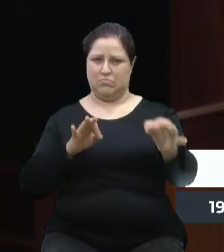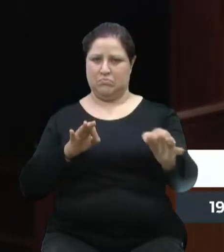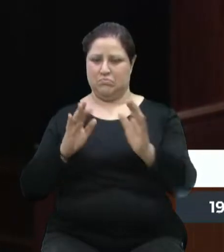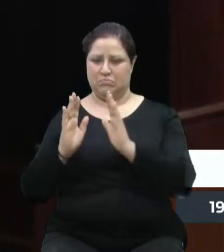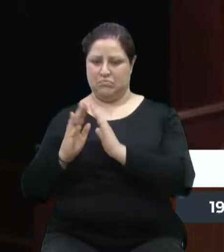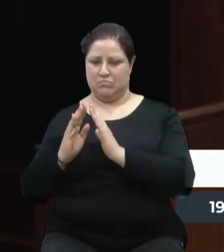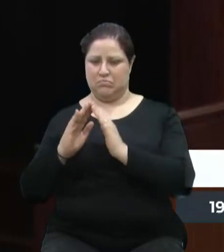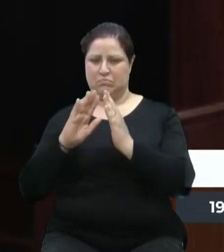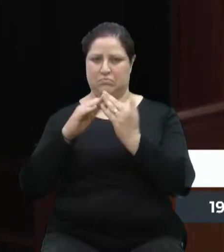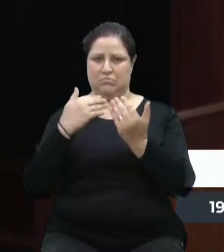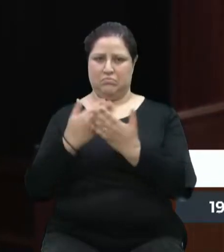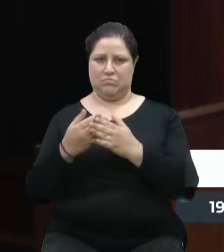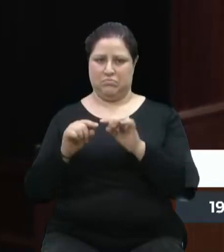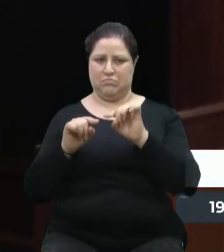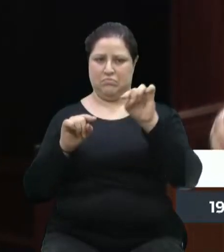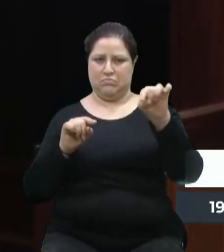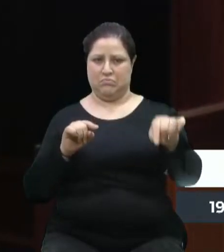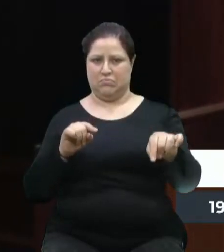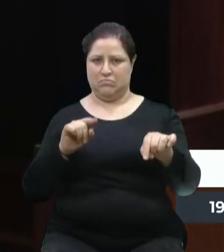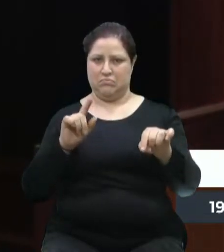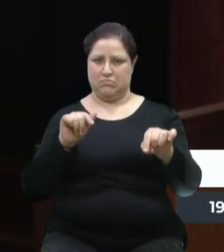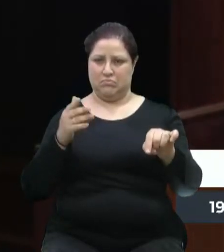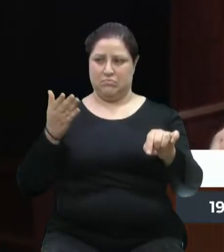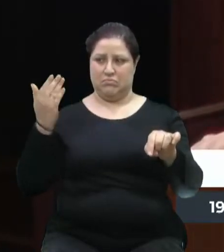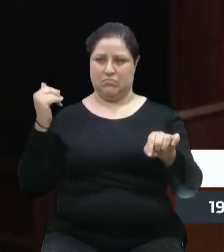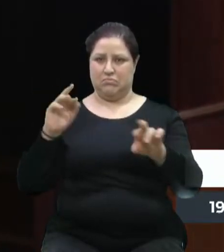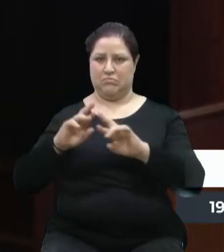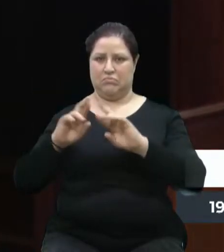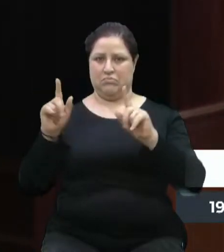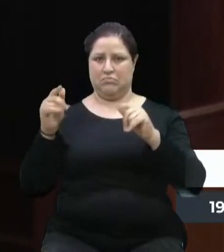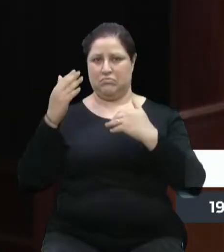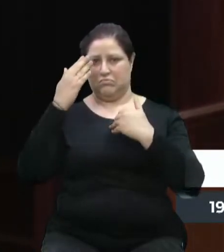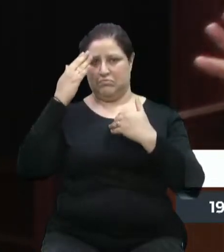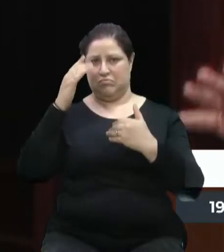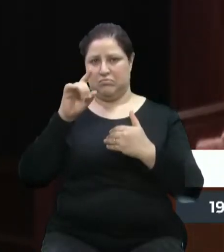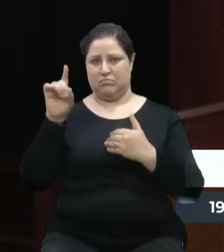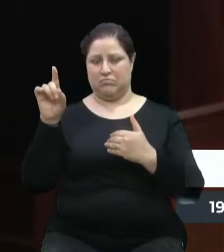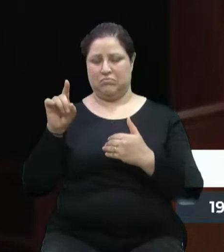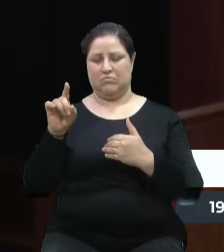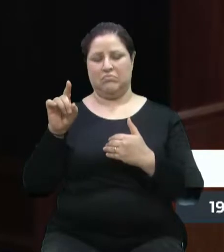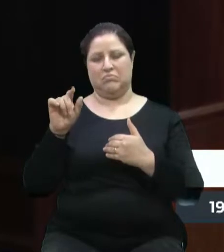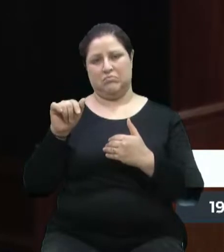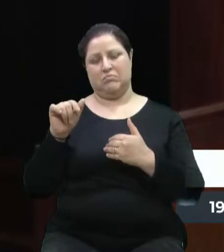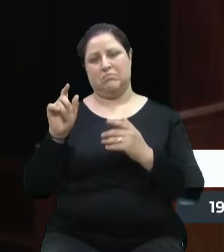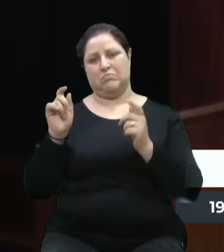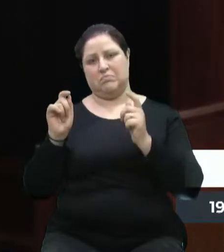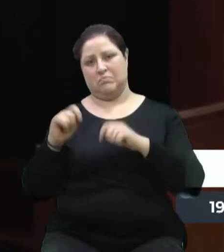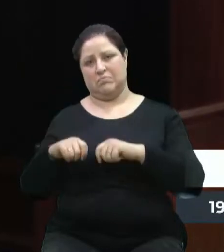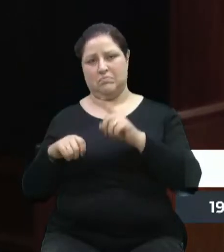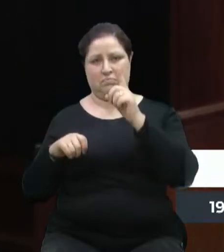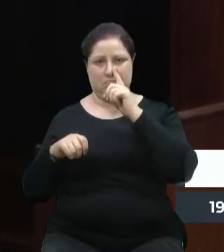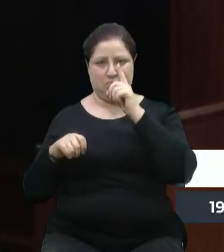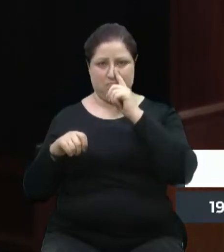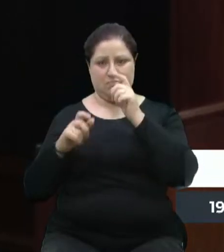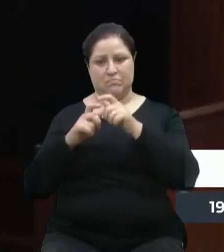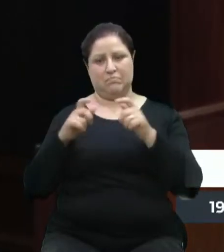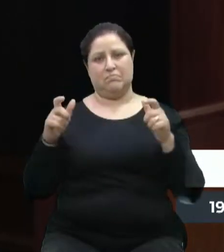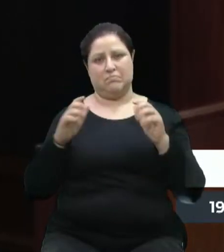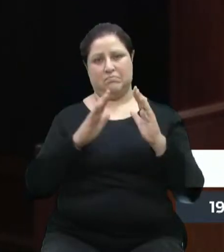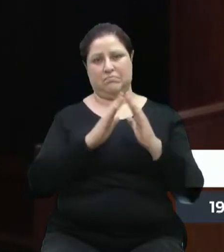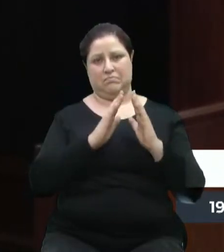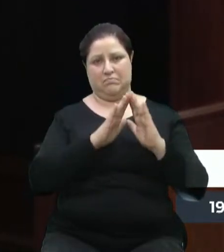era diferente. Graças a Deus, a probabilidade das mães estarem em casa eram bem maiores.